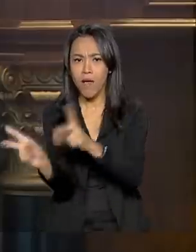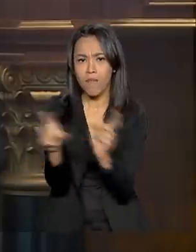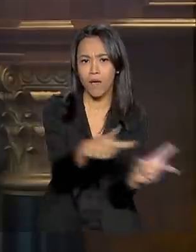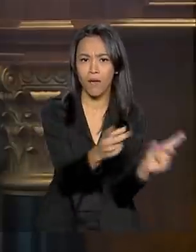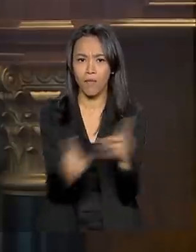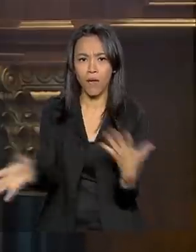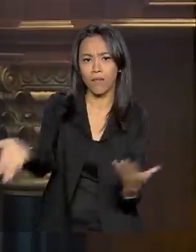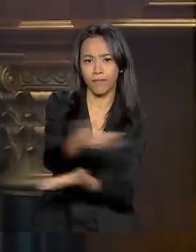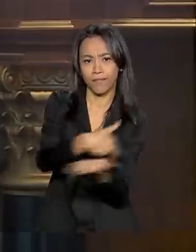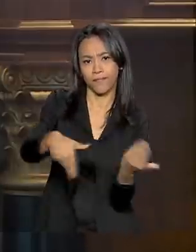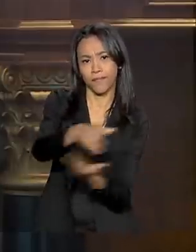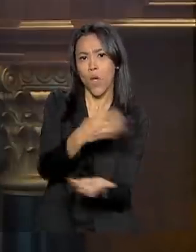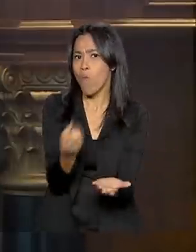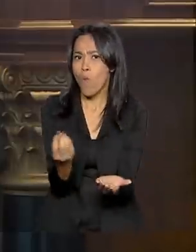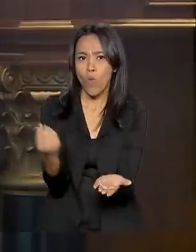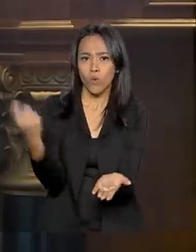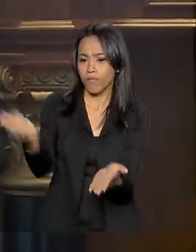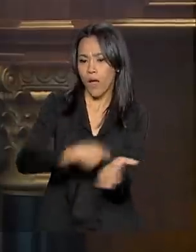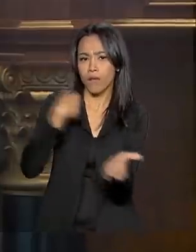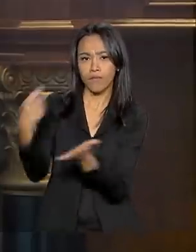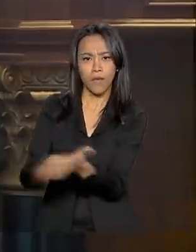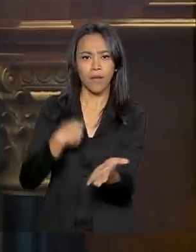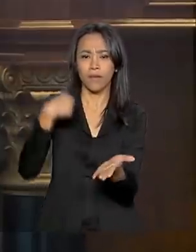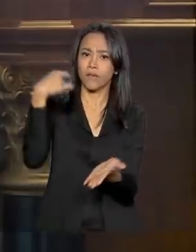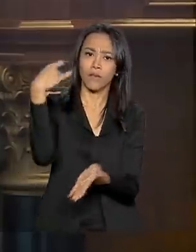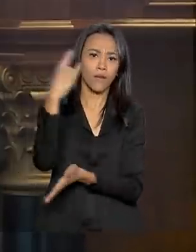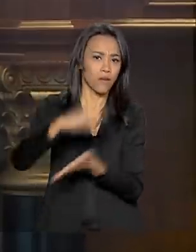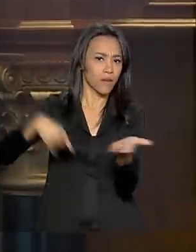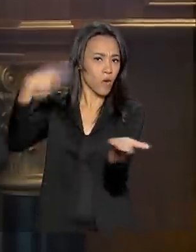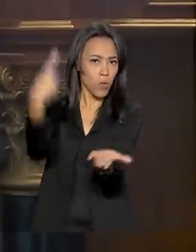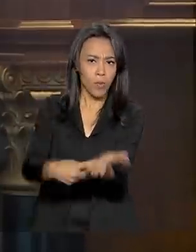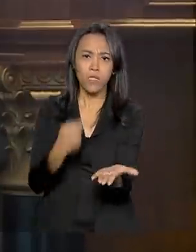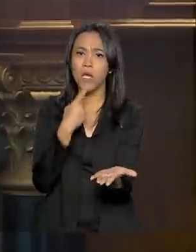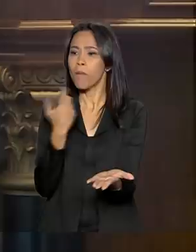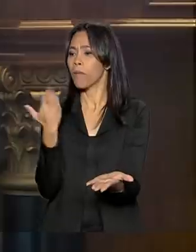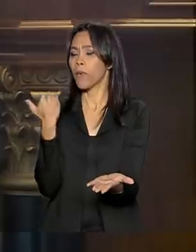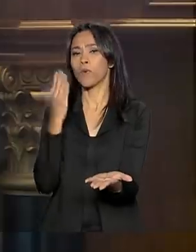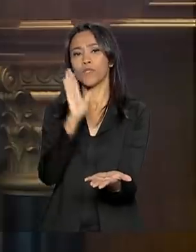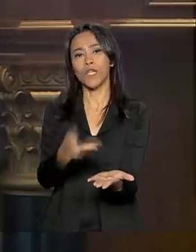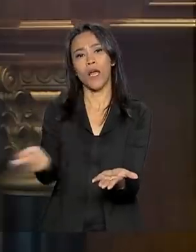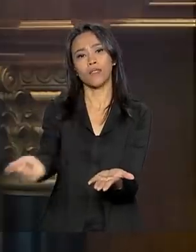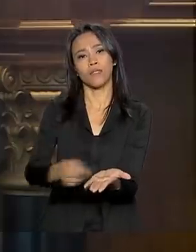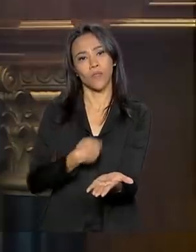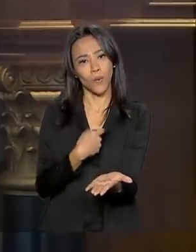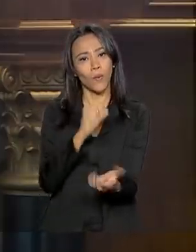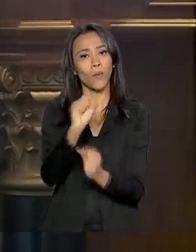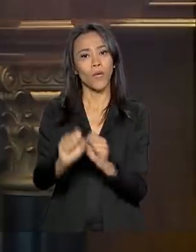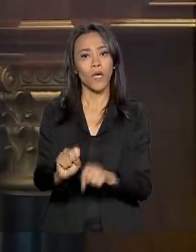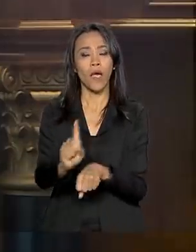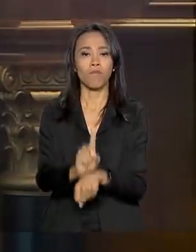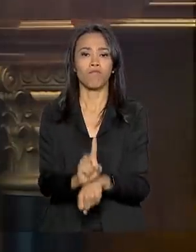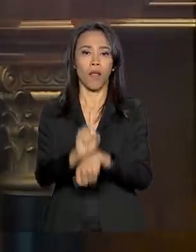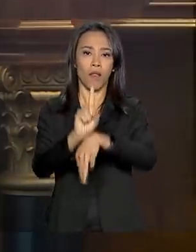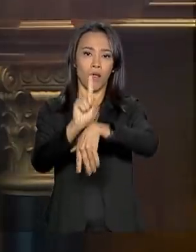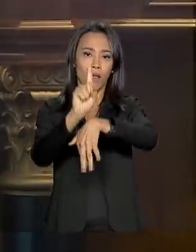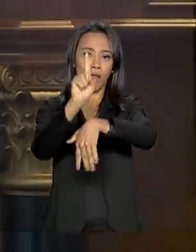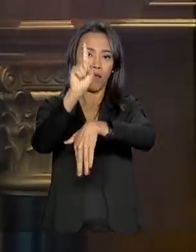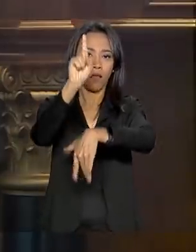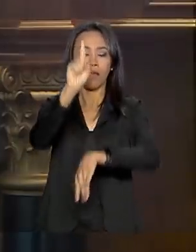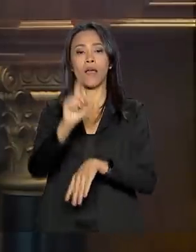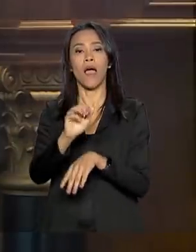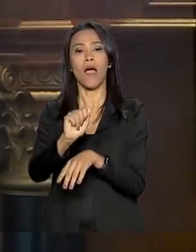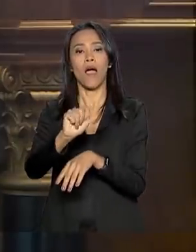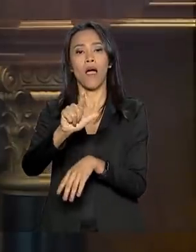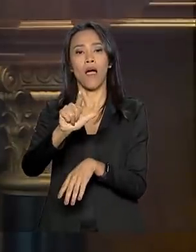sabe, muitos acordos, como assinamos há pouco o sobre a base de lançamento de Alcântara, trazer